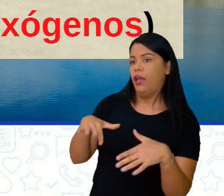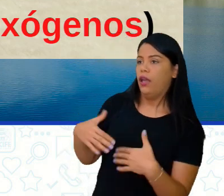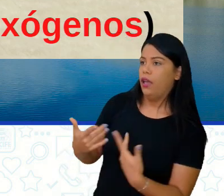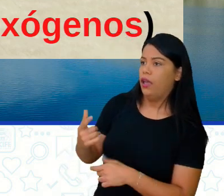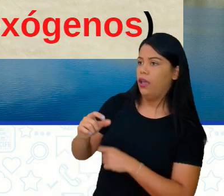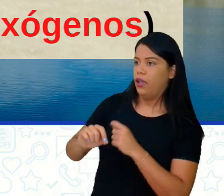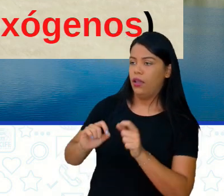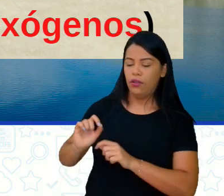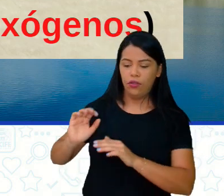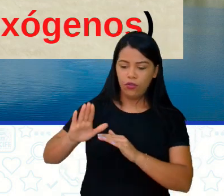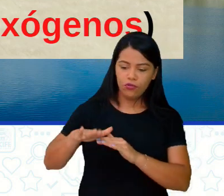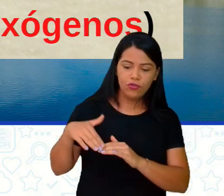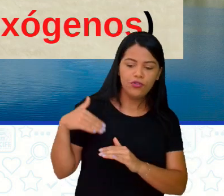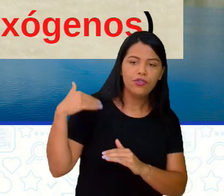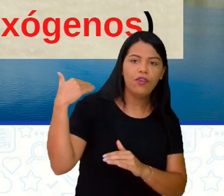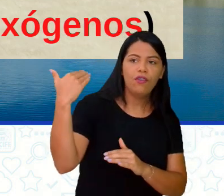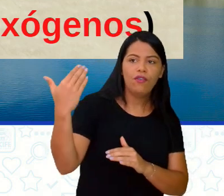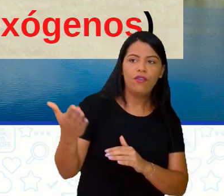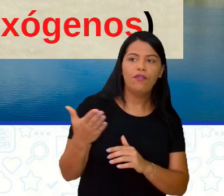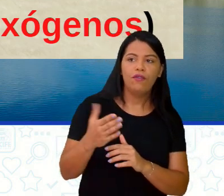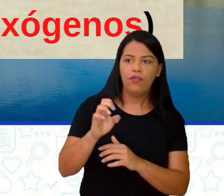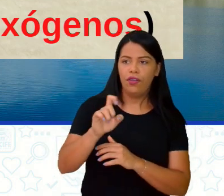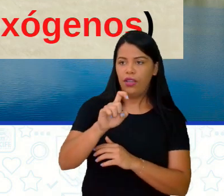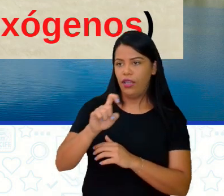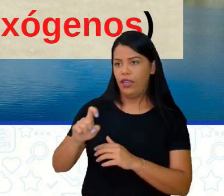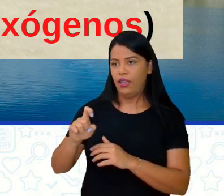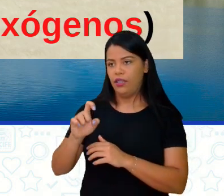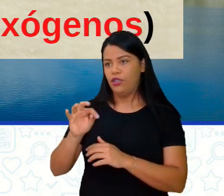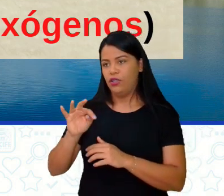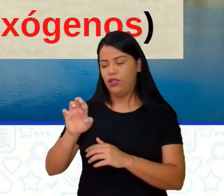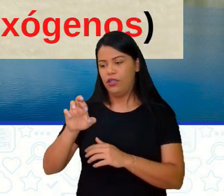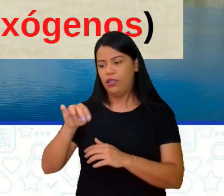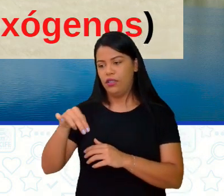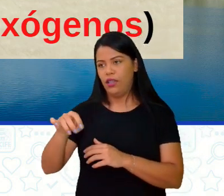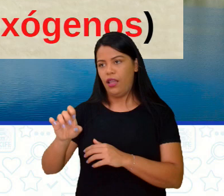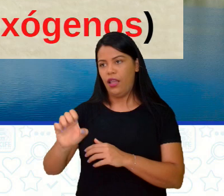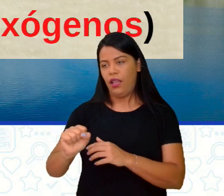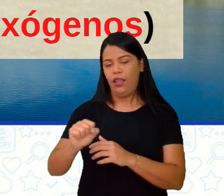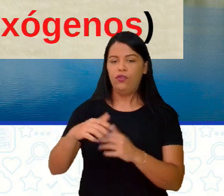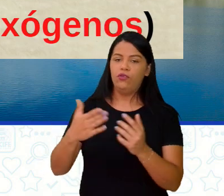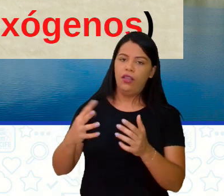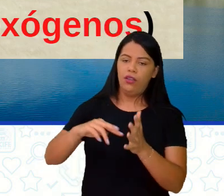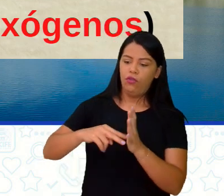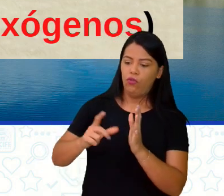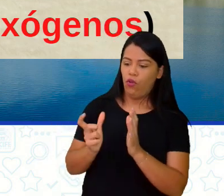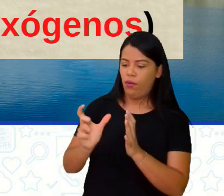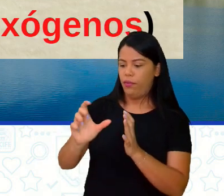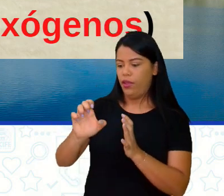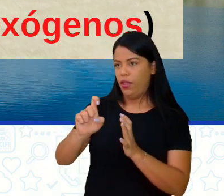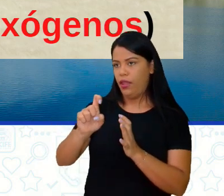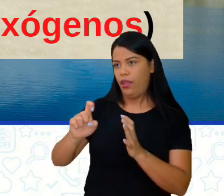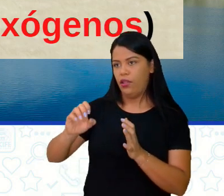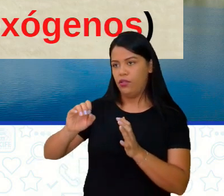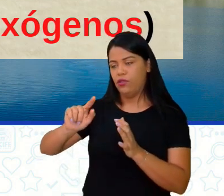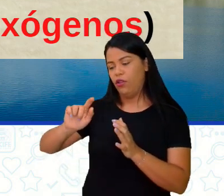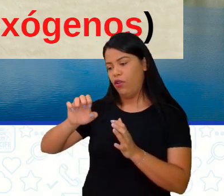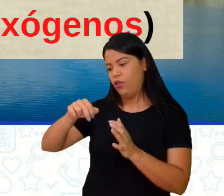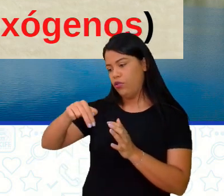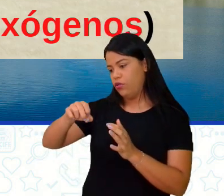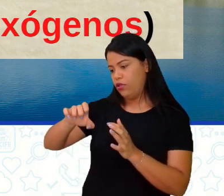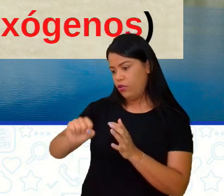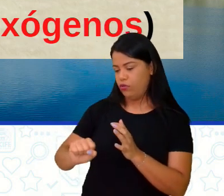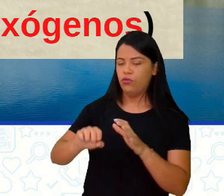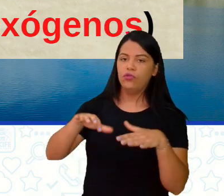externos, os exógenos. Eita, professor! Vamos agora entender o que são os agentes